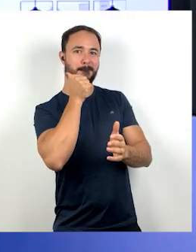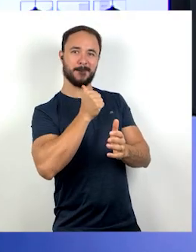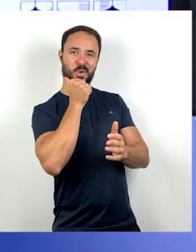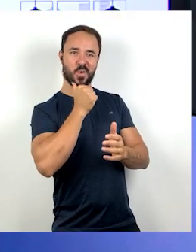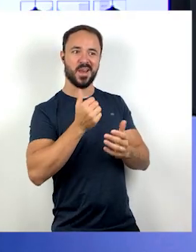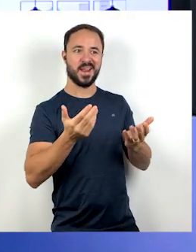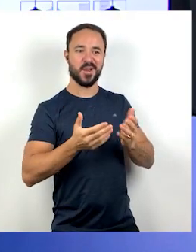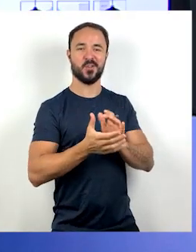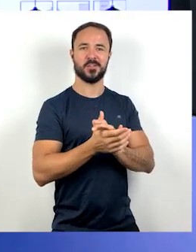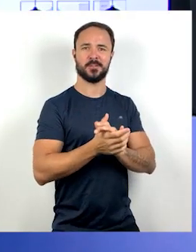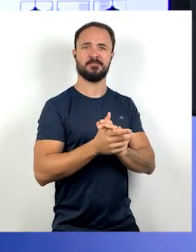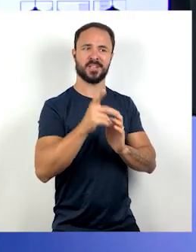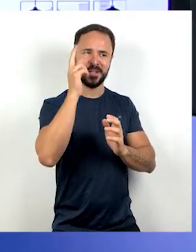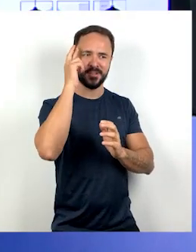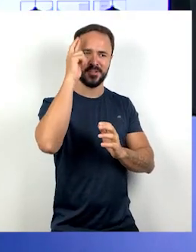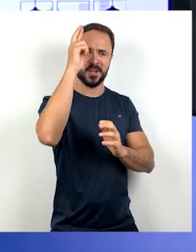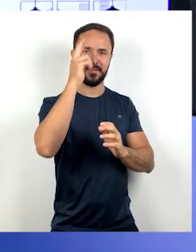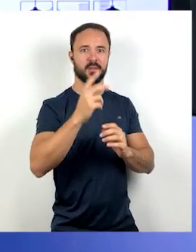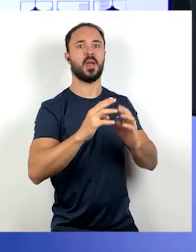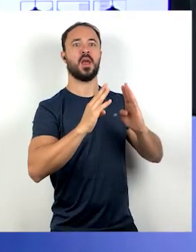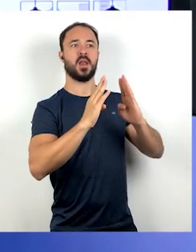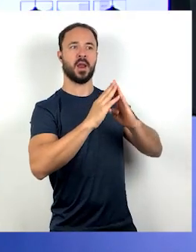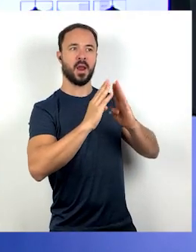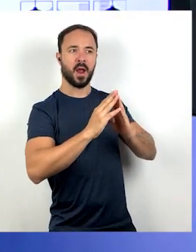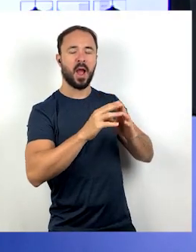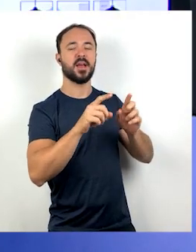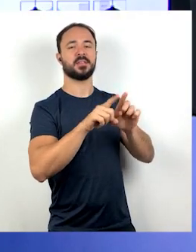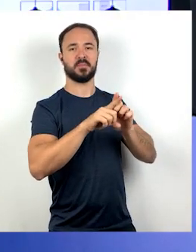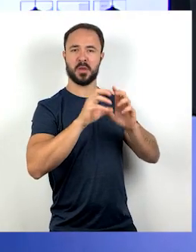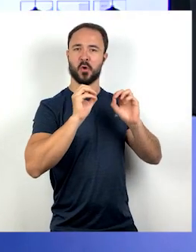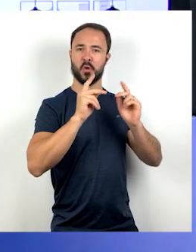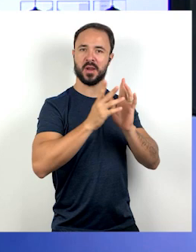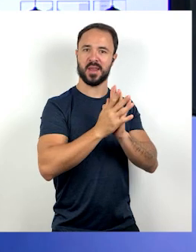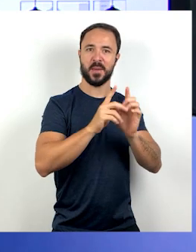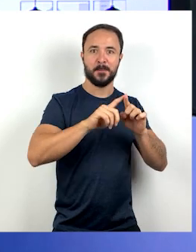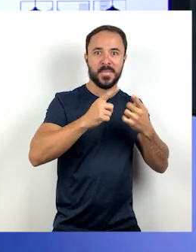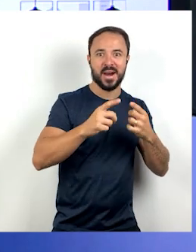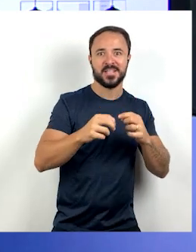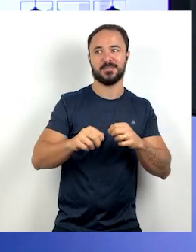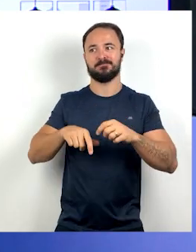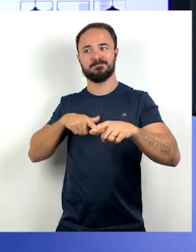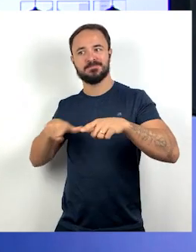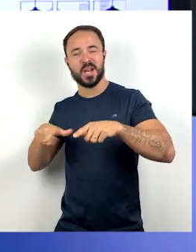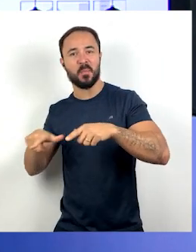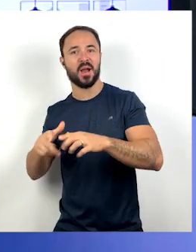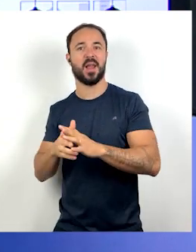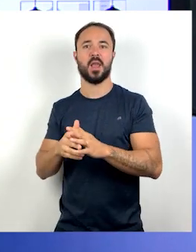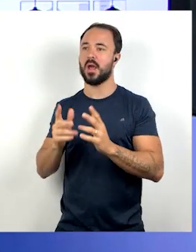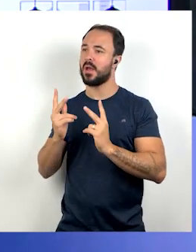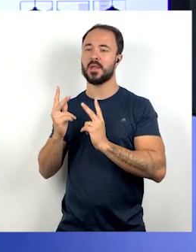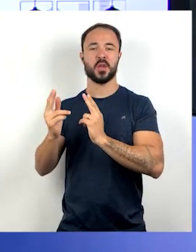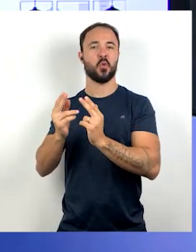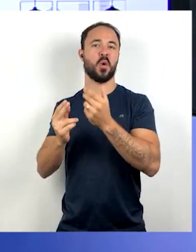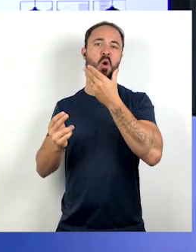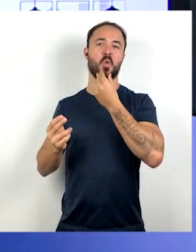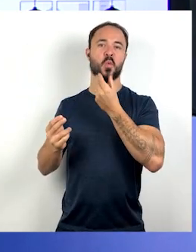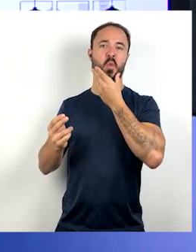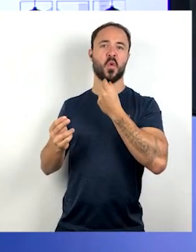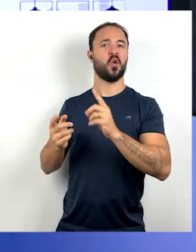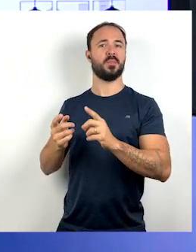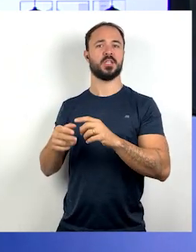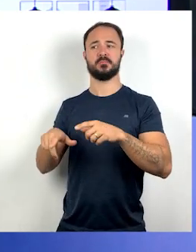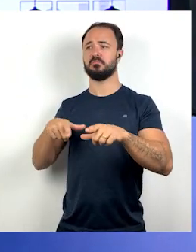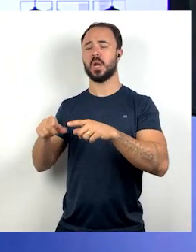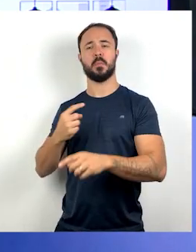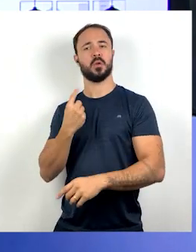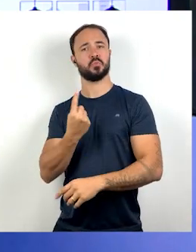responsabilidades tanto quanto os homens e muitas mulheres sustentam sozinhas as famílias, né? Só